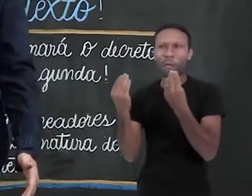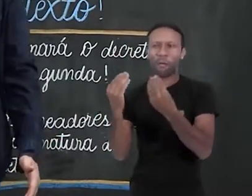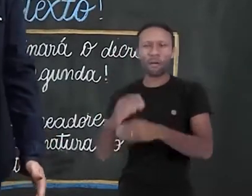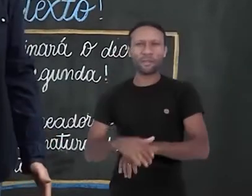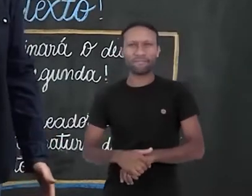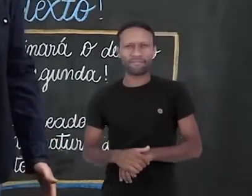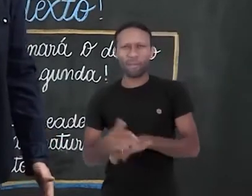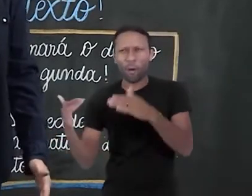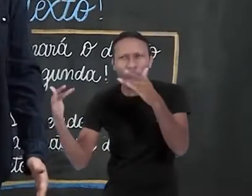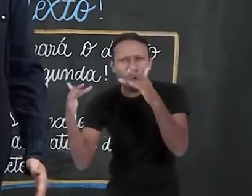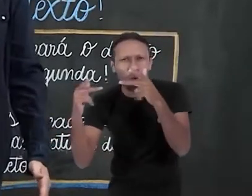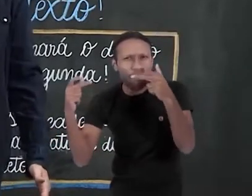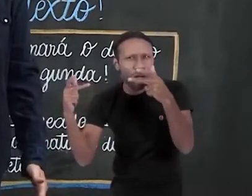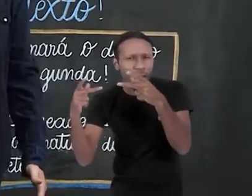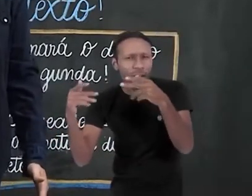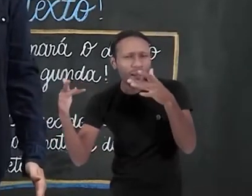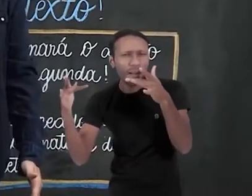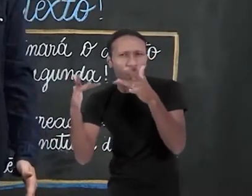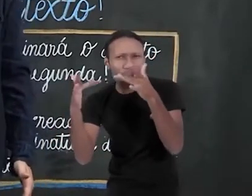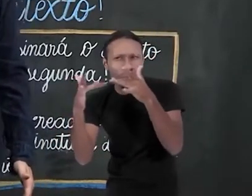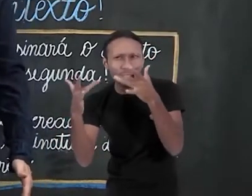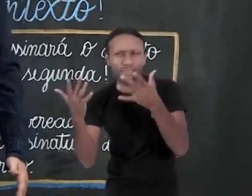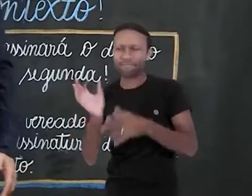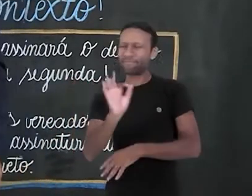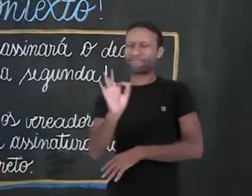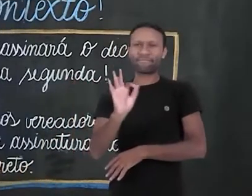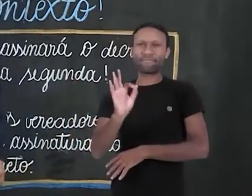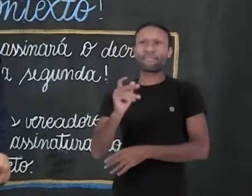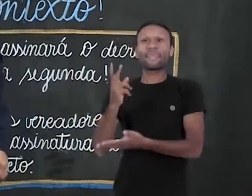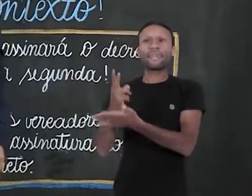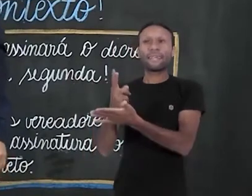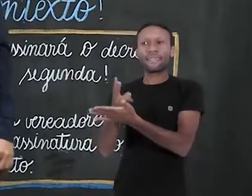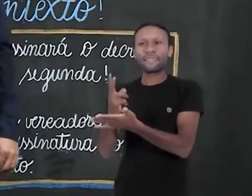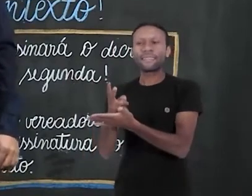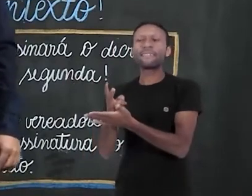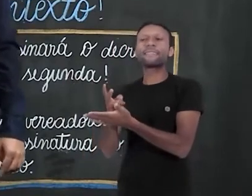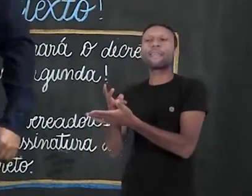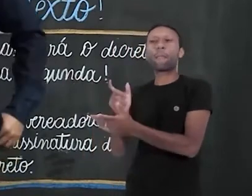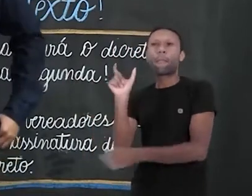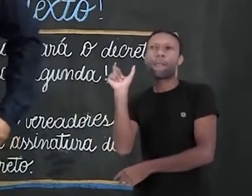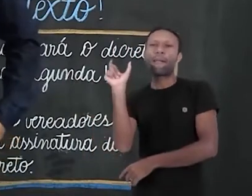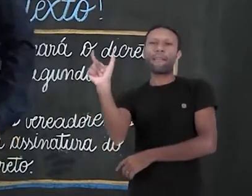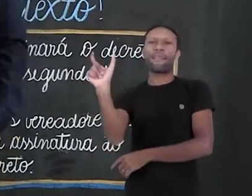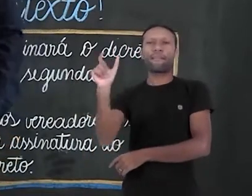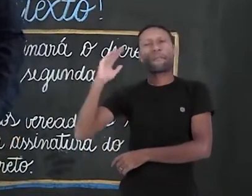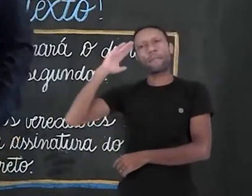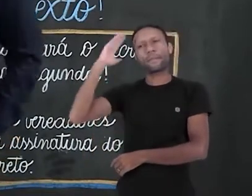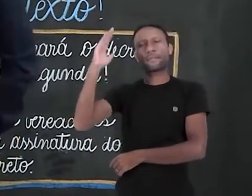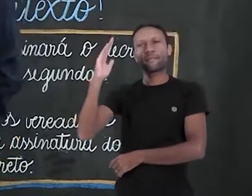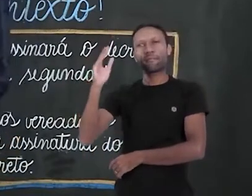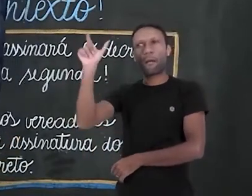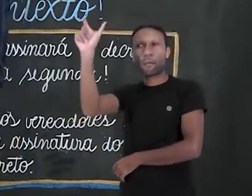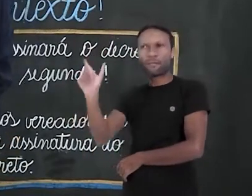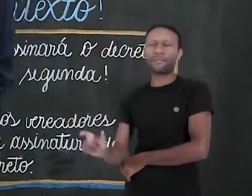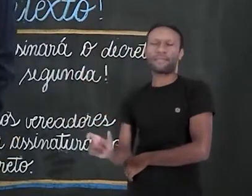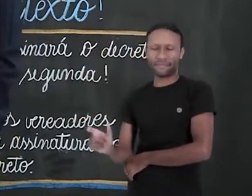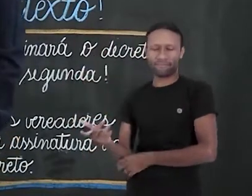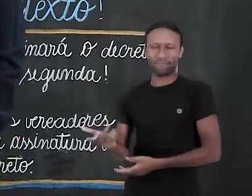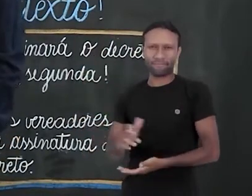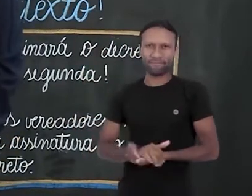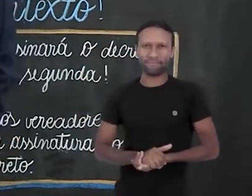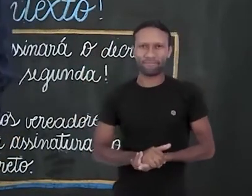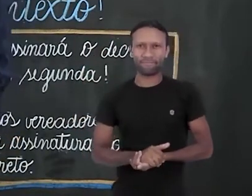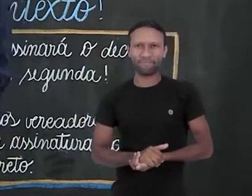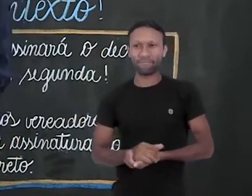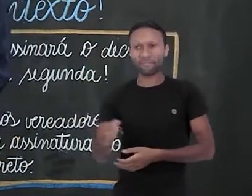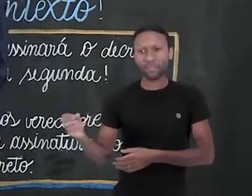sentido. Então, perceba que eu preciso sempre marcar o sujeito com um núcleo. Alguns sujeitos vão ter muitas palavras, como é o caso desse.